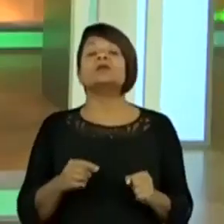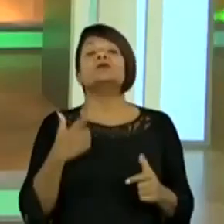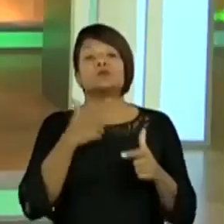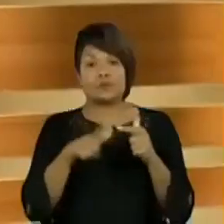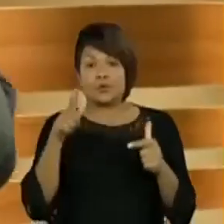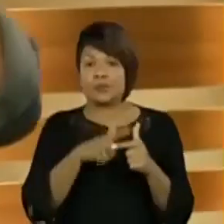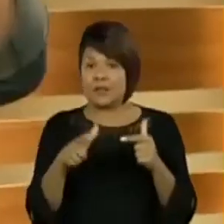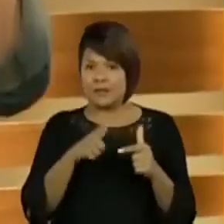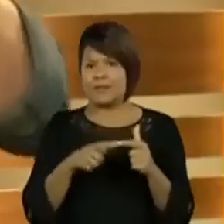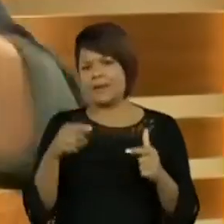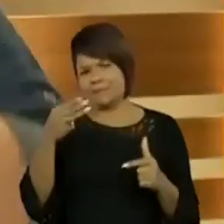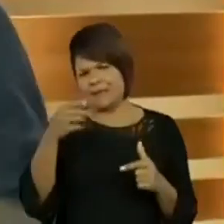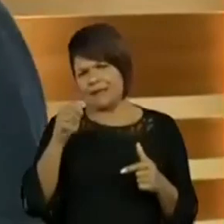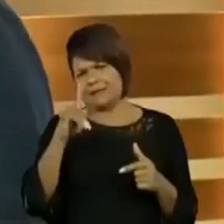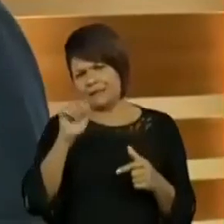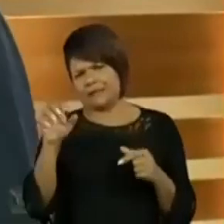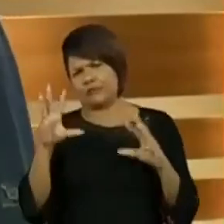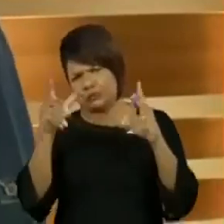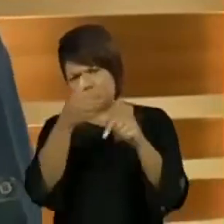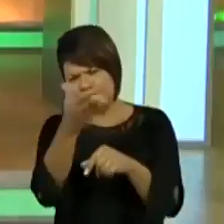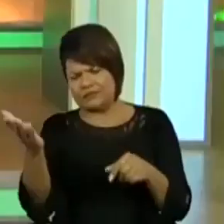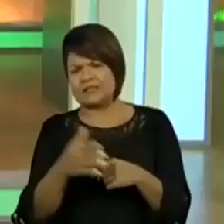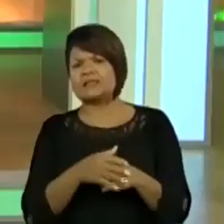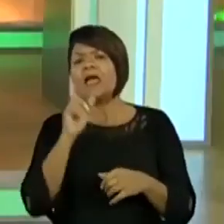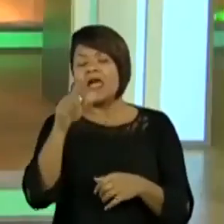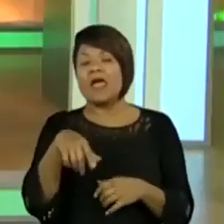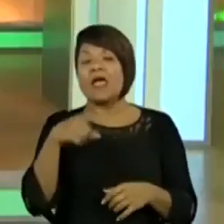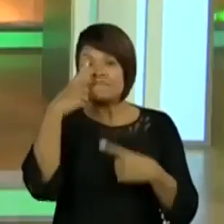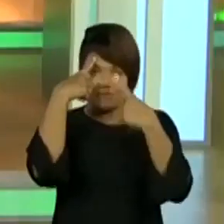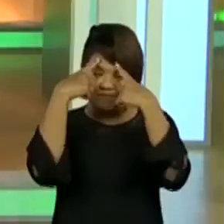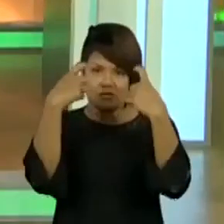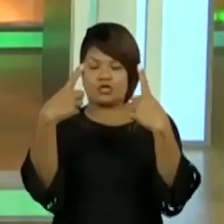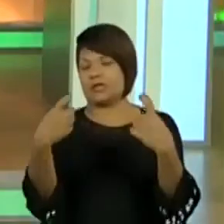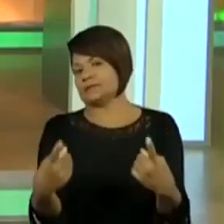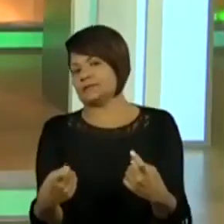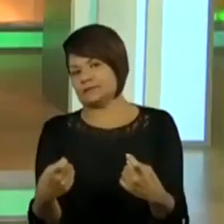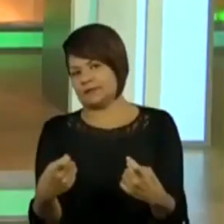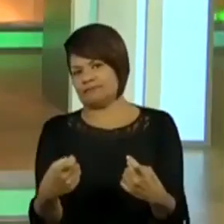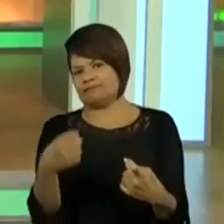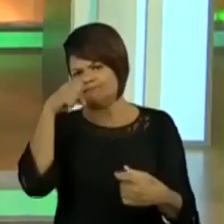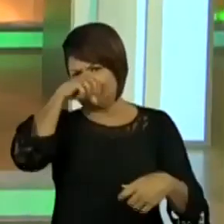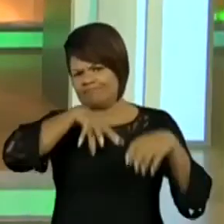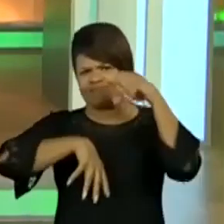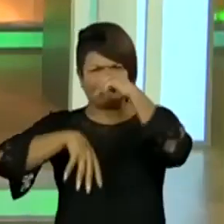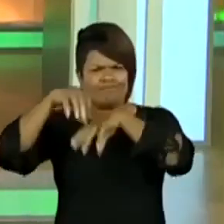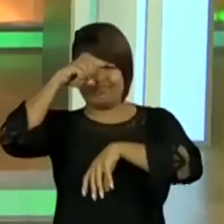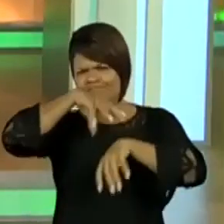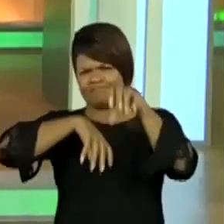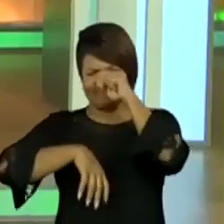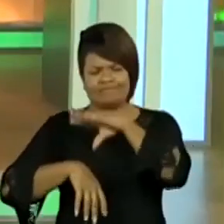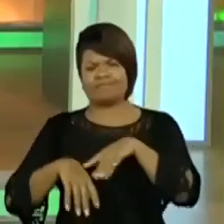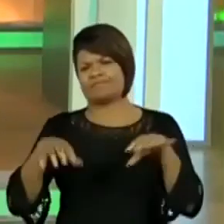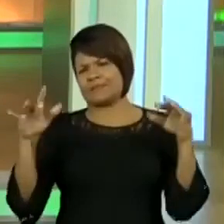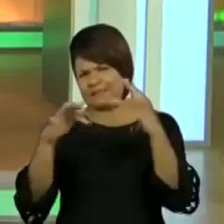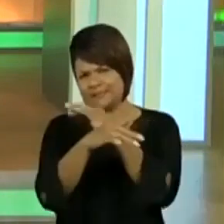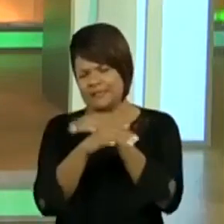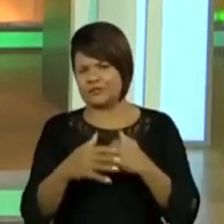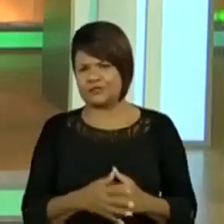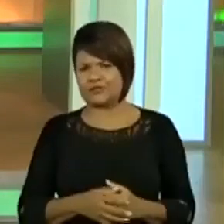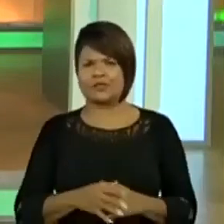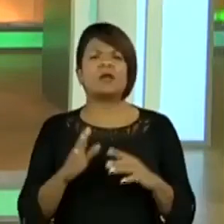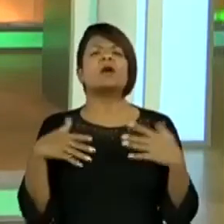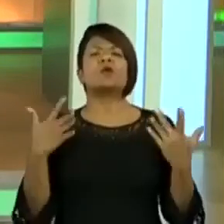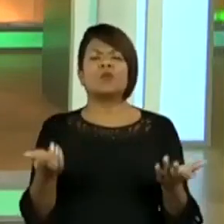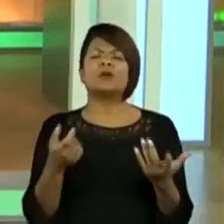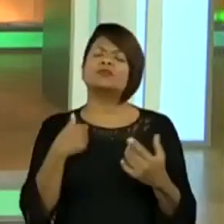também, ó, não só a Maria, como outros, é a violência urbana. Violência urbana. Quando a gente pensa em violência,